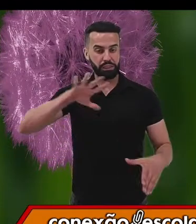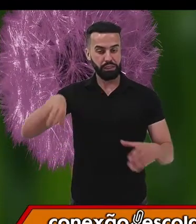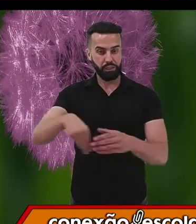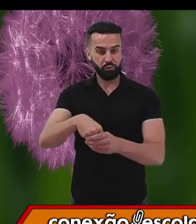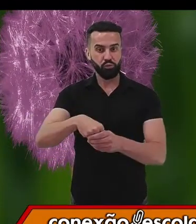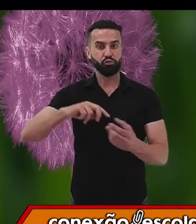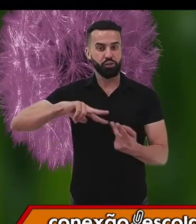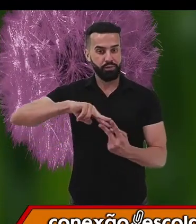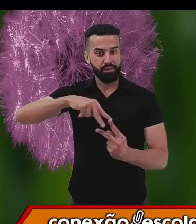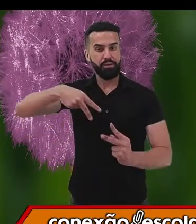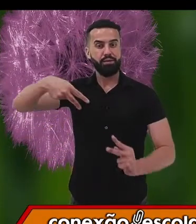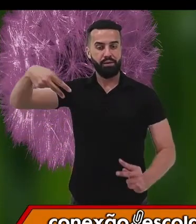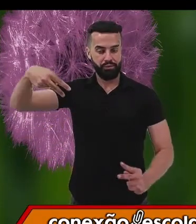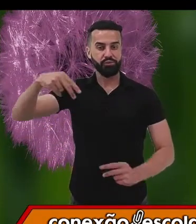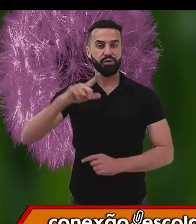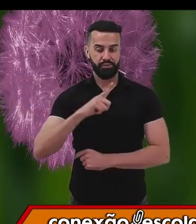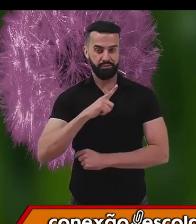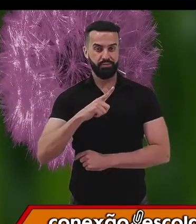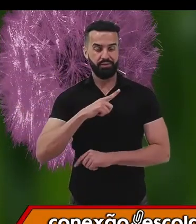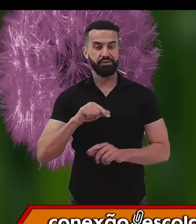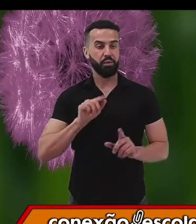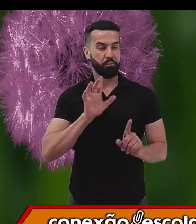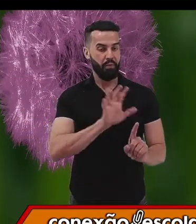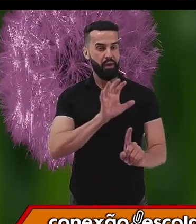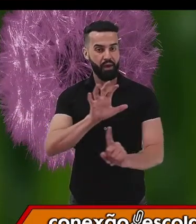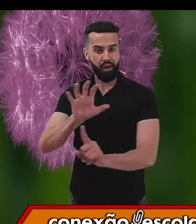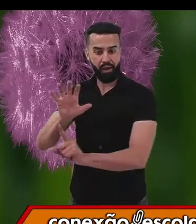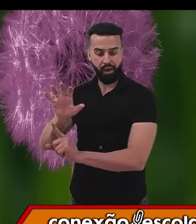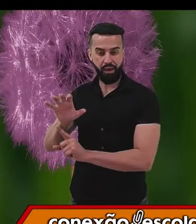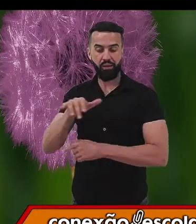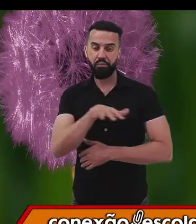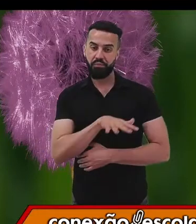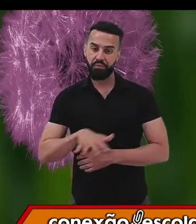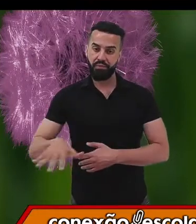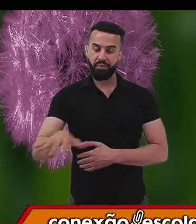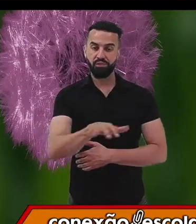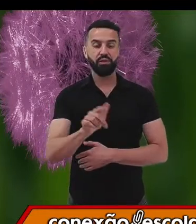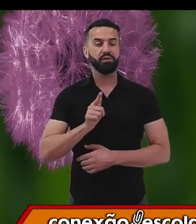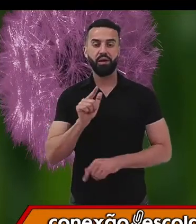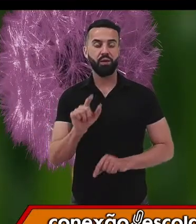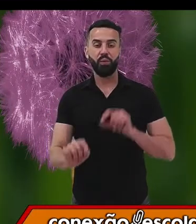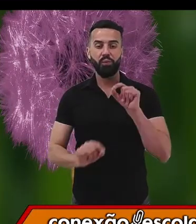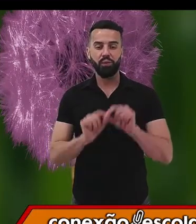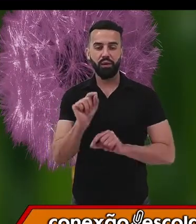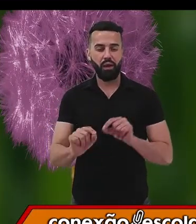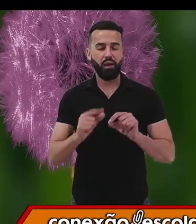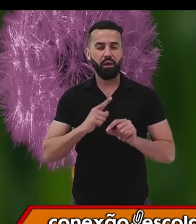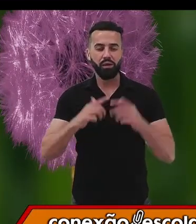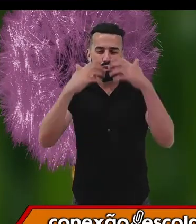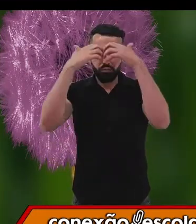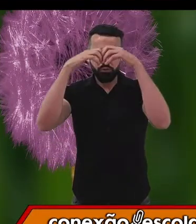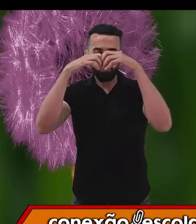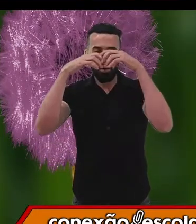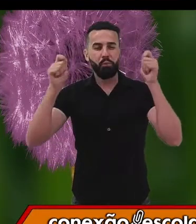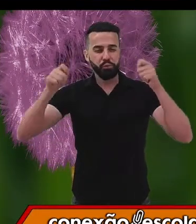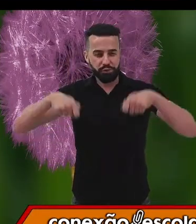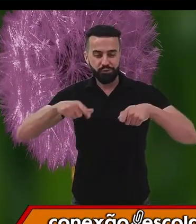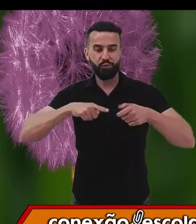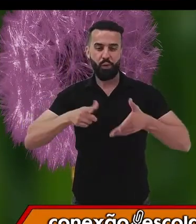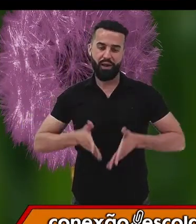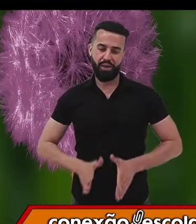a estímulos do ambiente e, finalmente, eles têm em comum também a capacidade de reprodução.